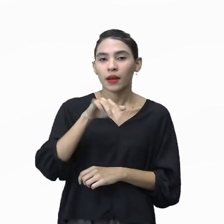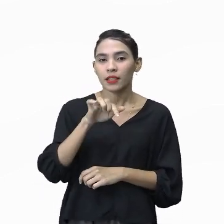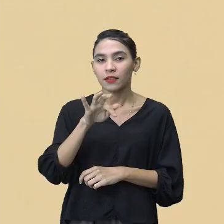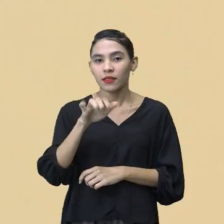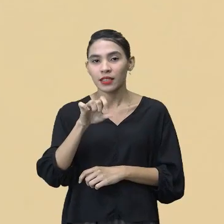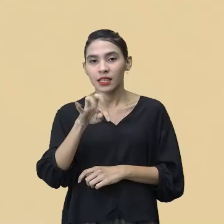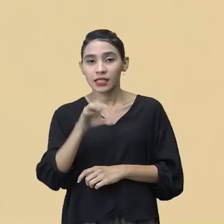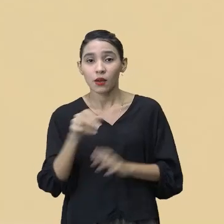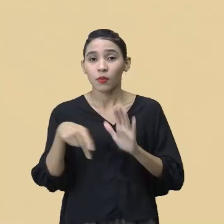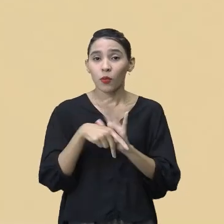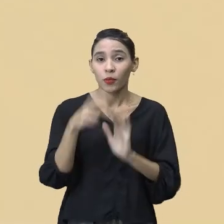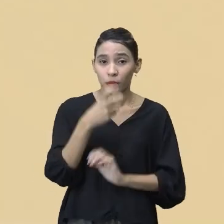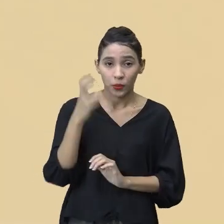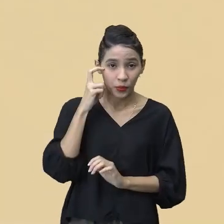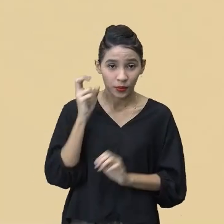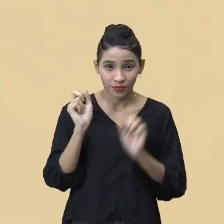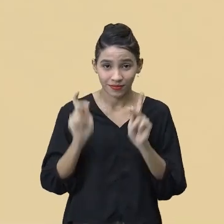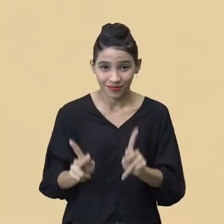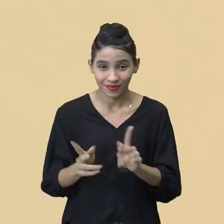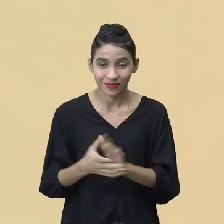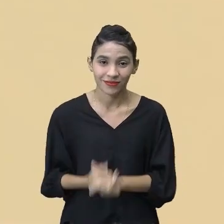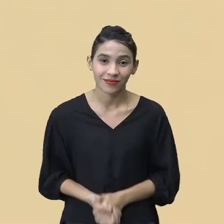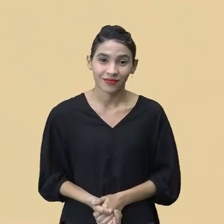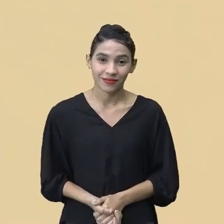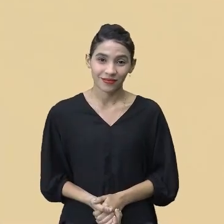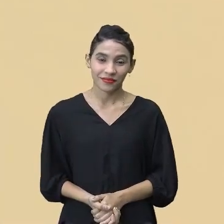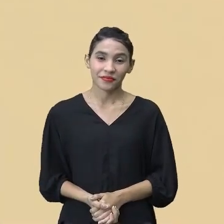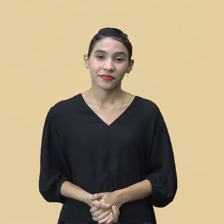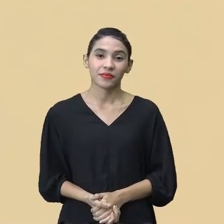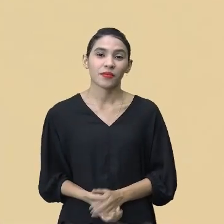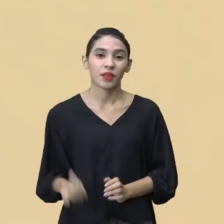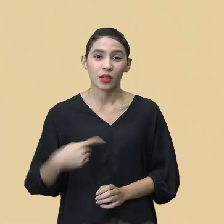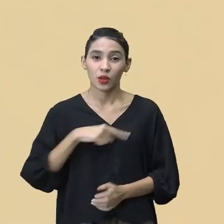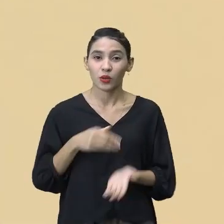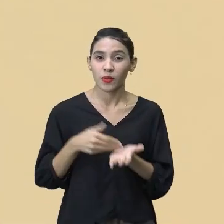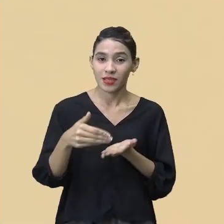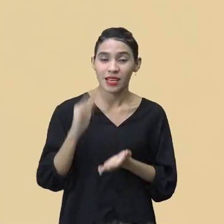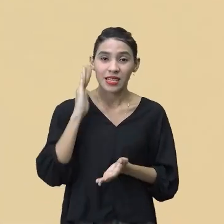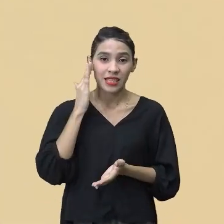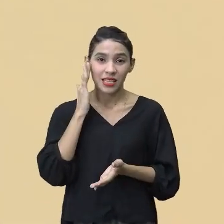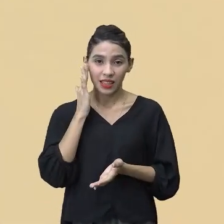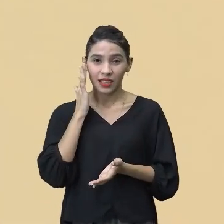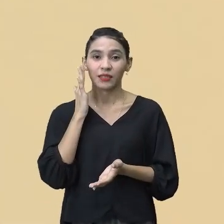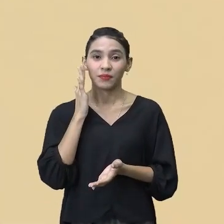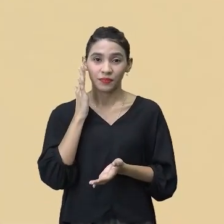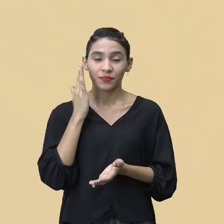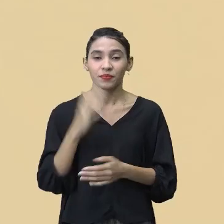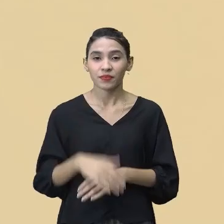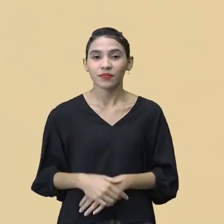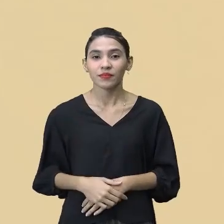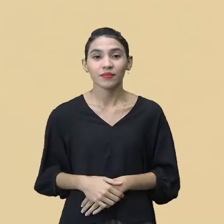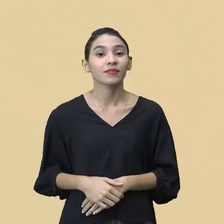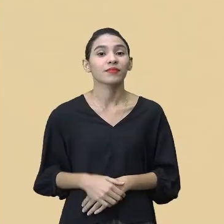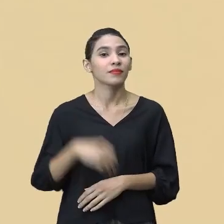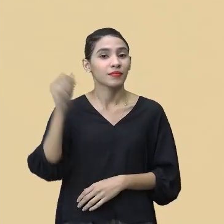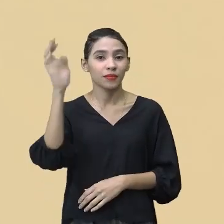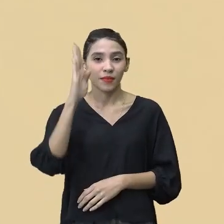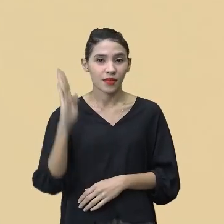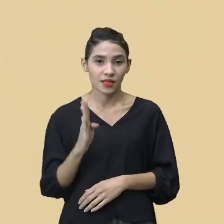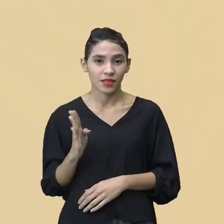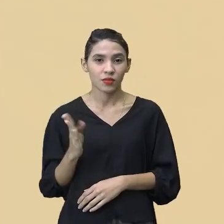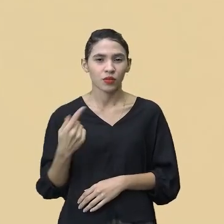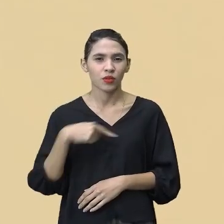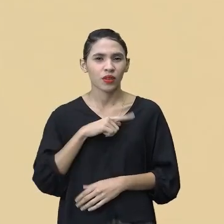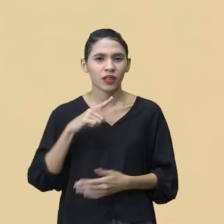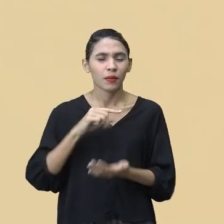cultural, ok? E pra gente entender, né? Nós, enquanto Brasil, nós temos